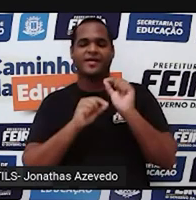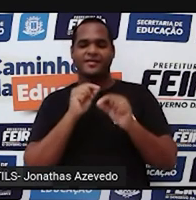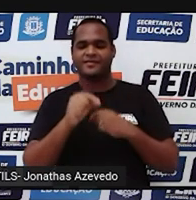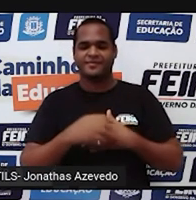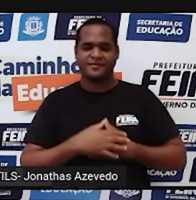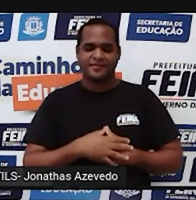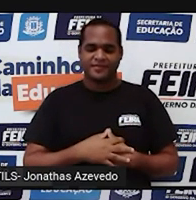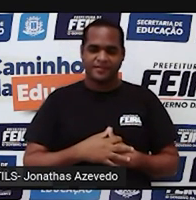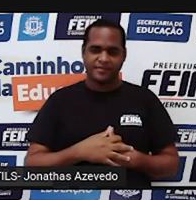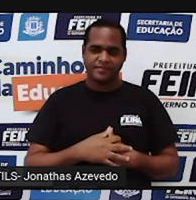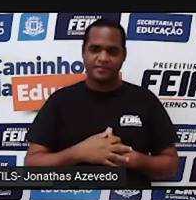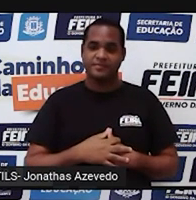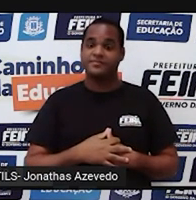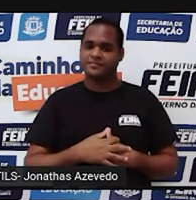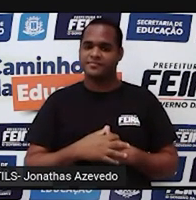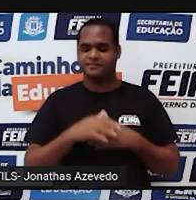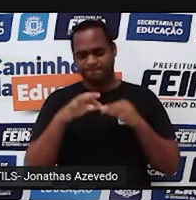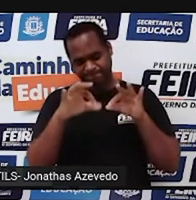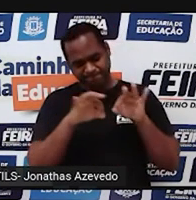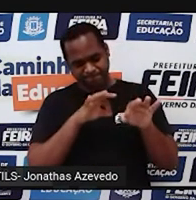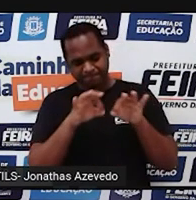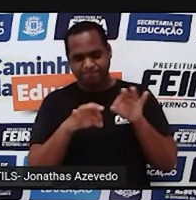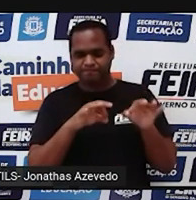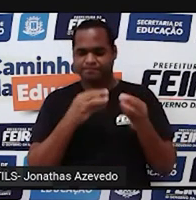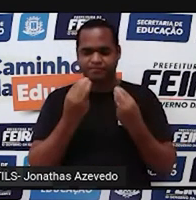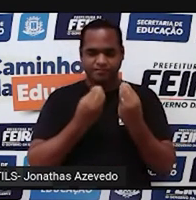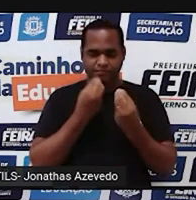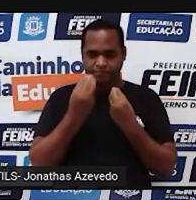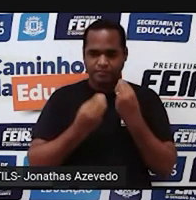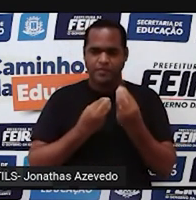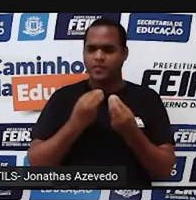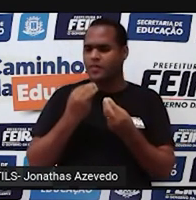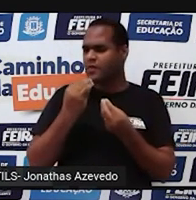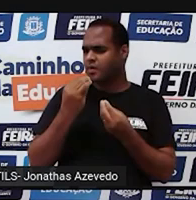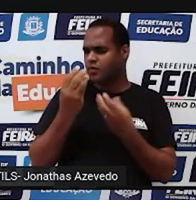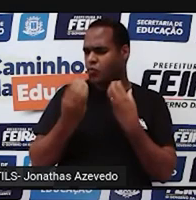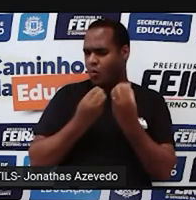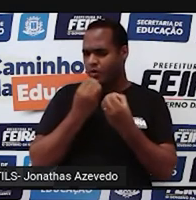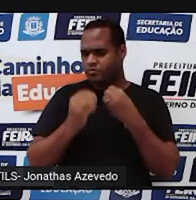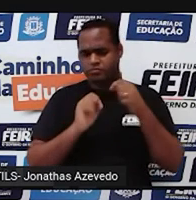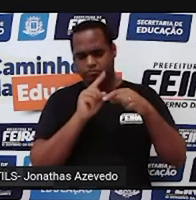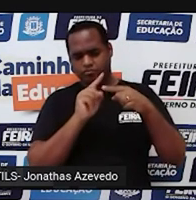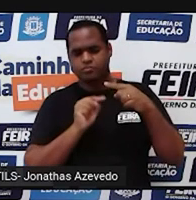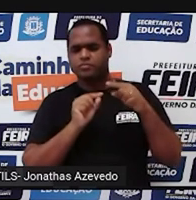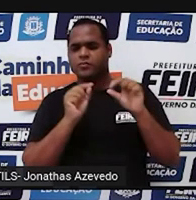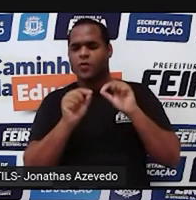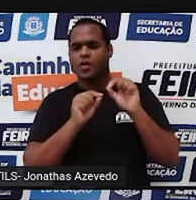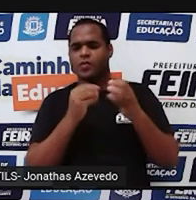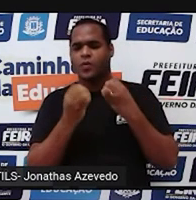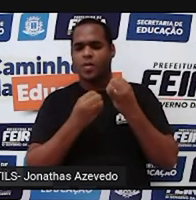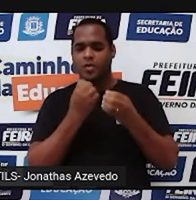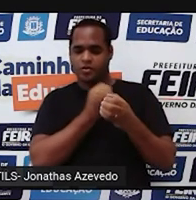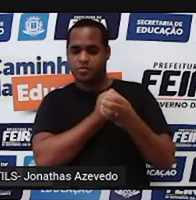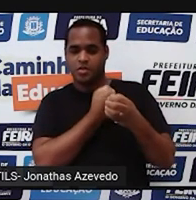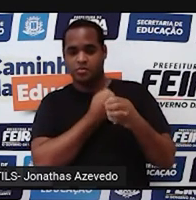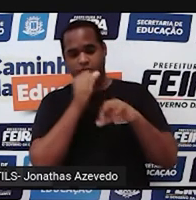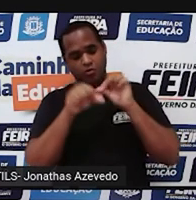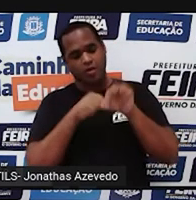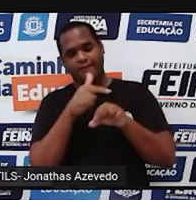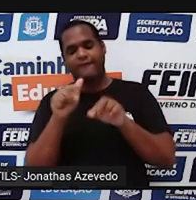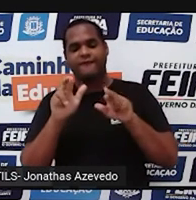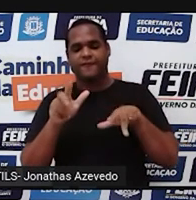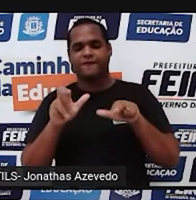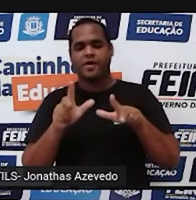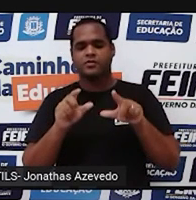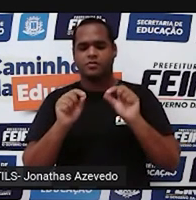Vou organizar o pensamento. Como é que essa fração vira um número decimal? Vira